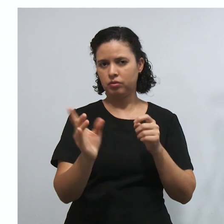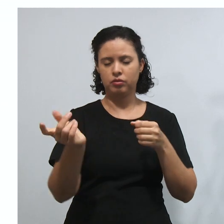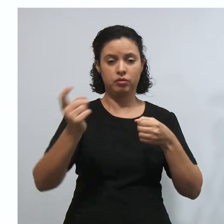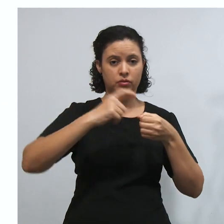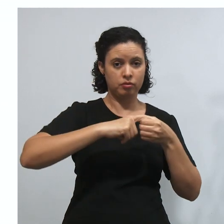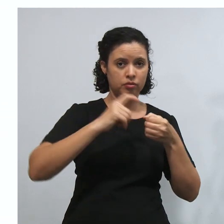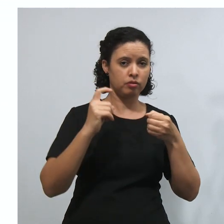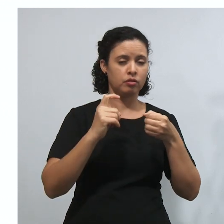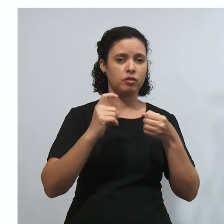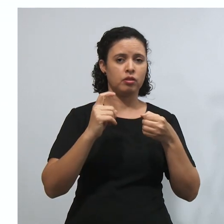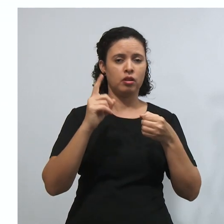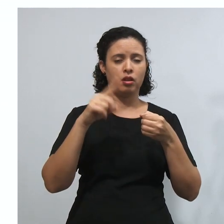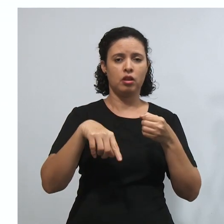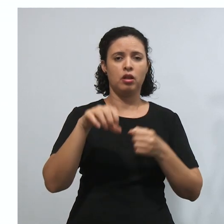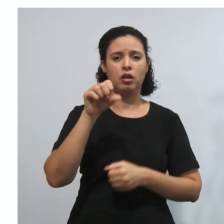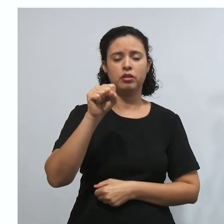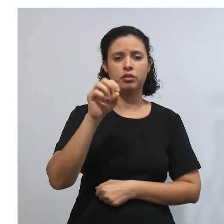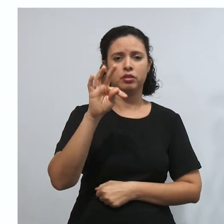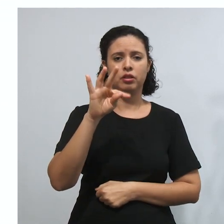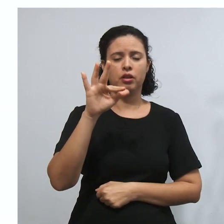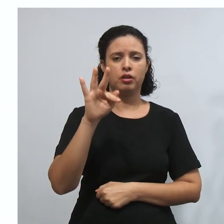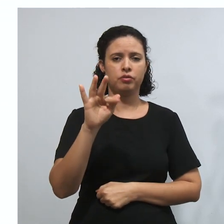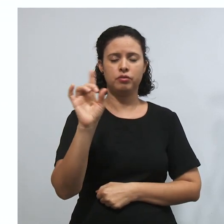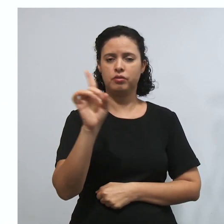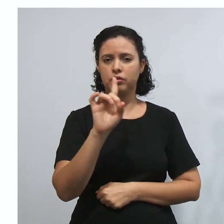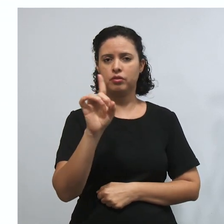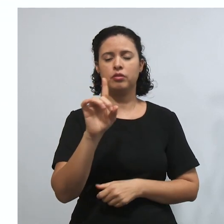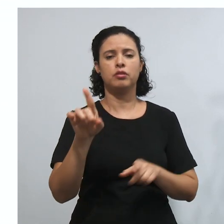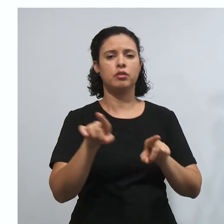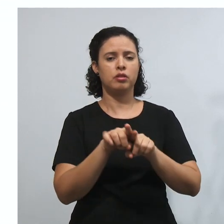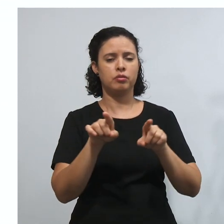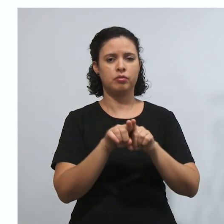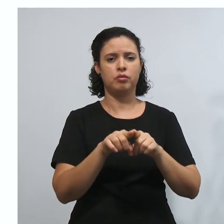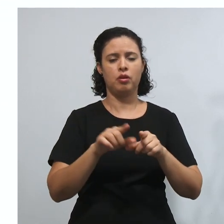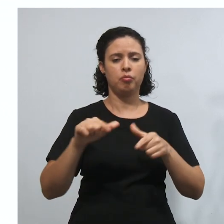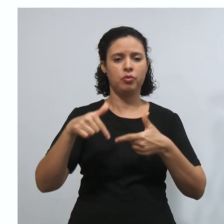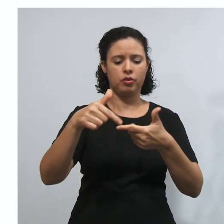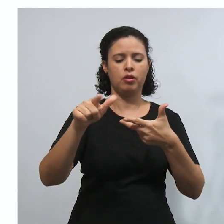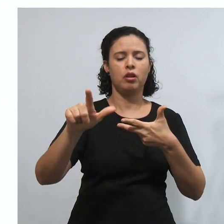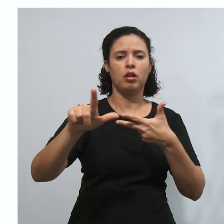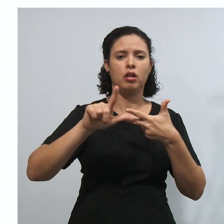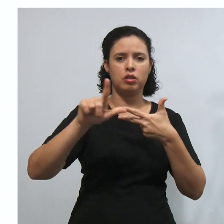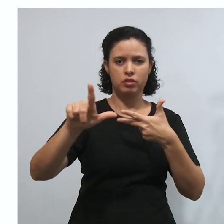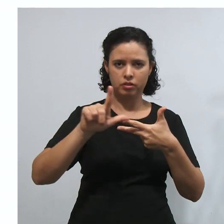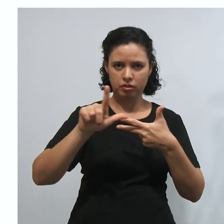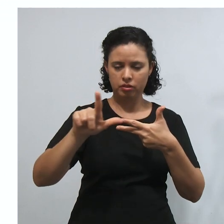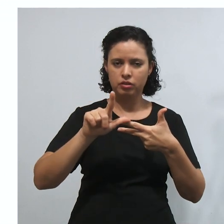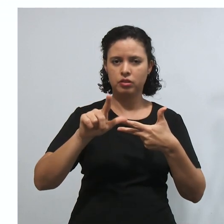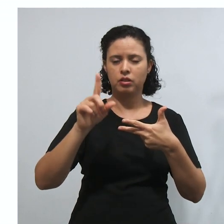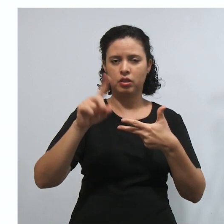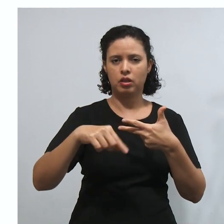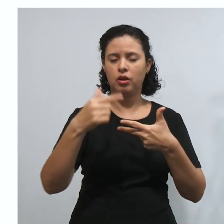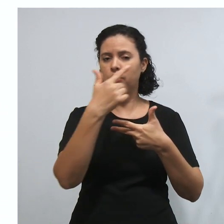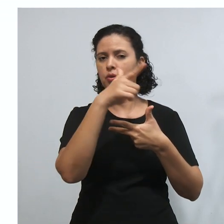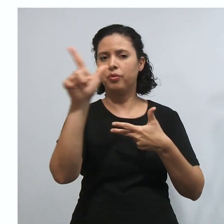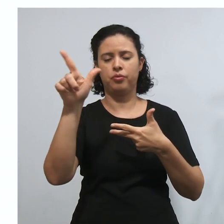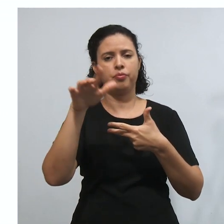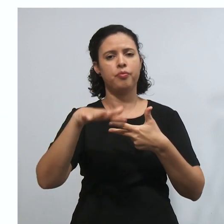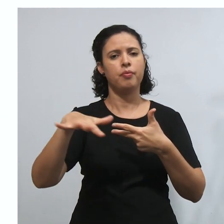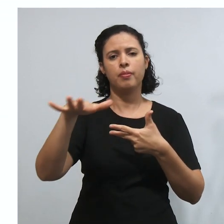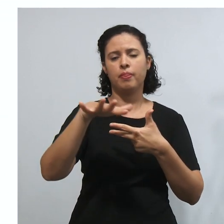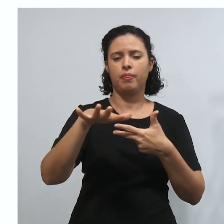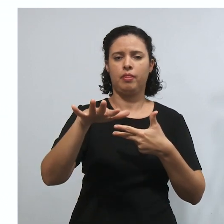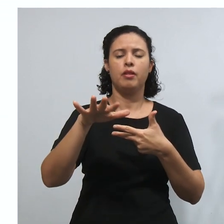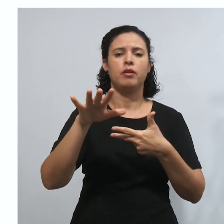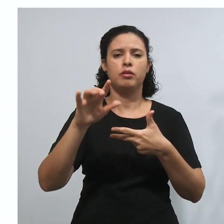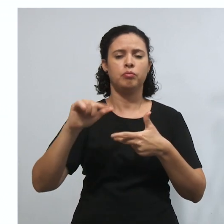Supremo Tribunal Federal e nem o poder legislativo, porque o poder legislativo, ele é uma outra série de poder e ele